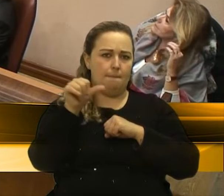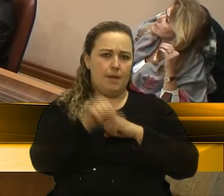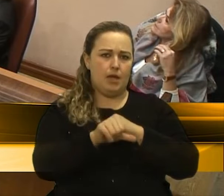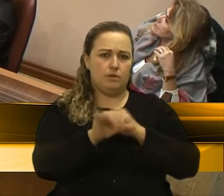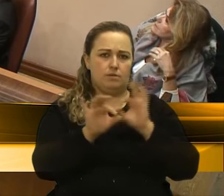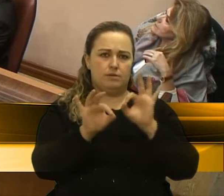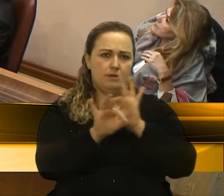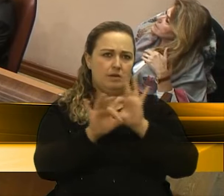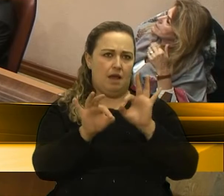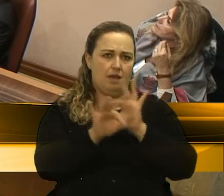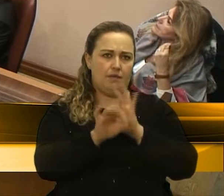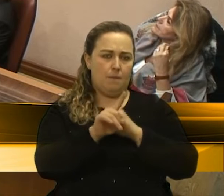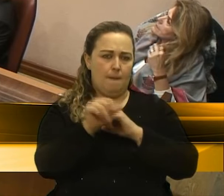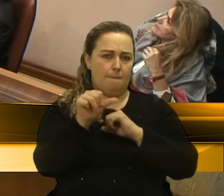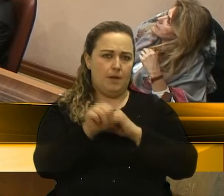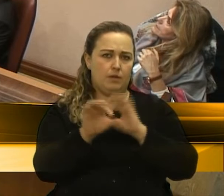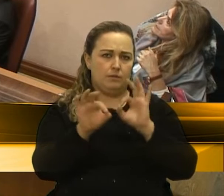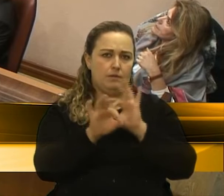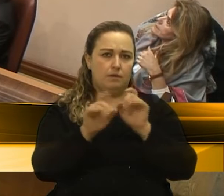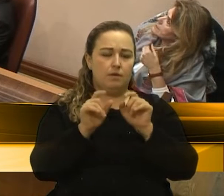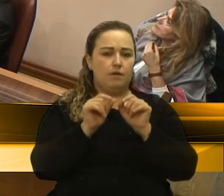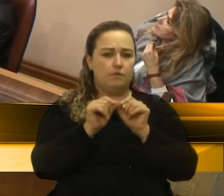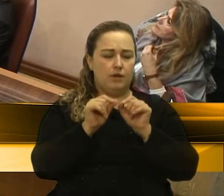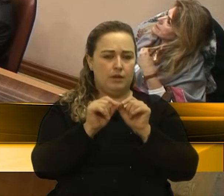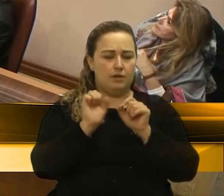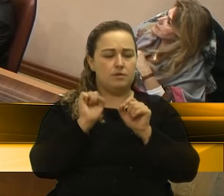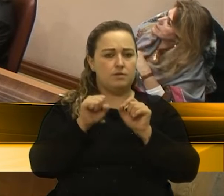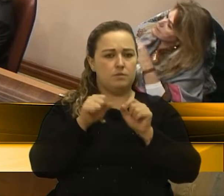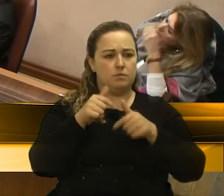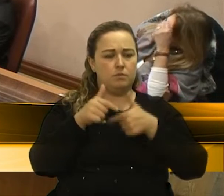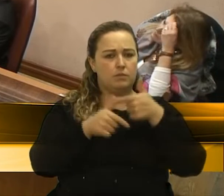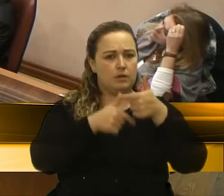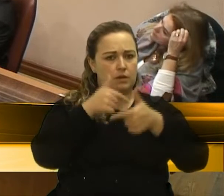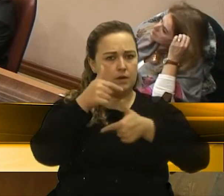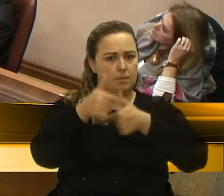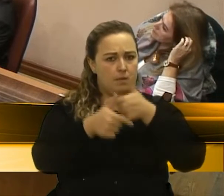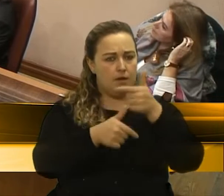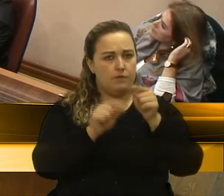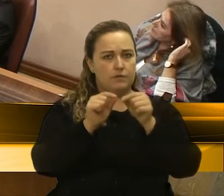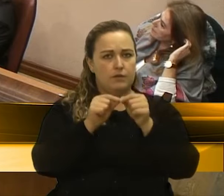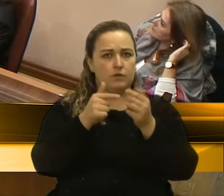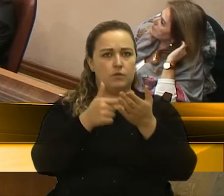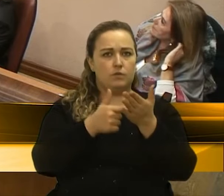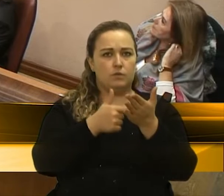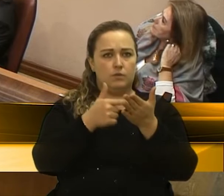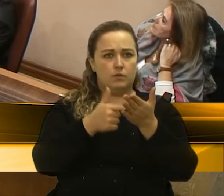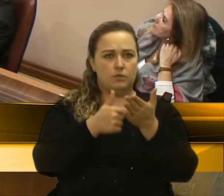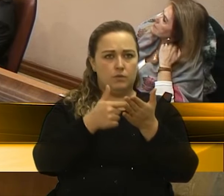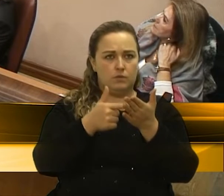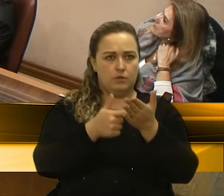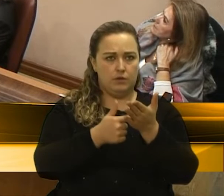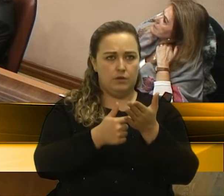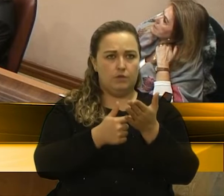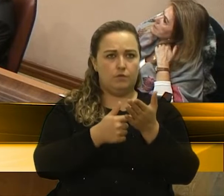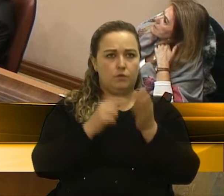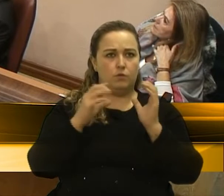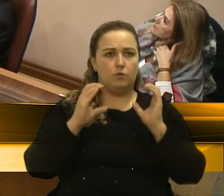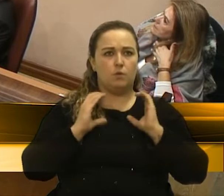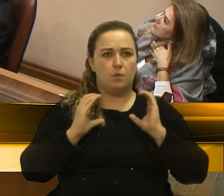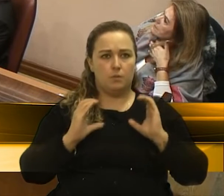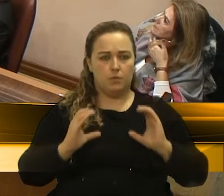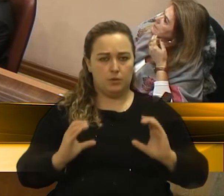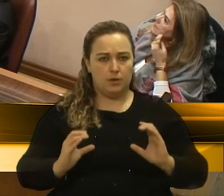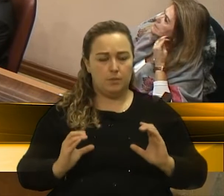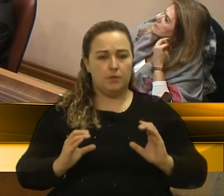Ele simplesmente fez um trabalho e fez um livro de gerenciamento progressivo do comportamento inconveniente.